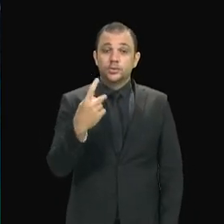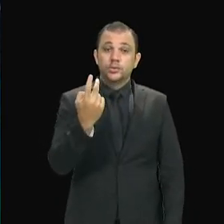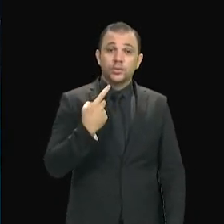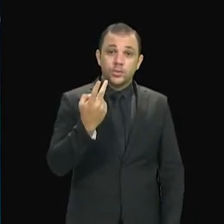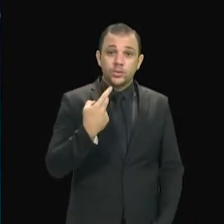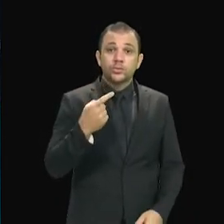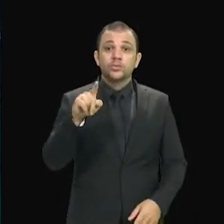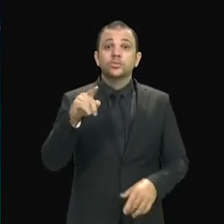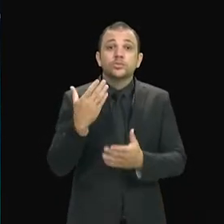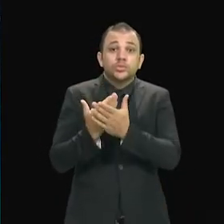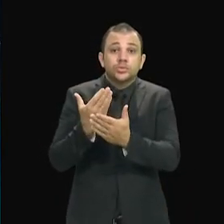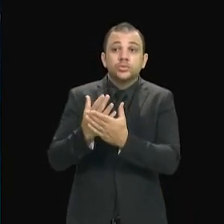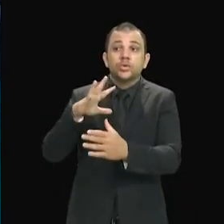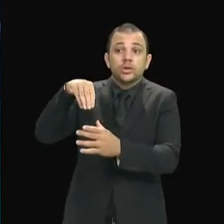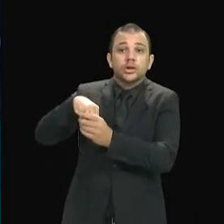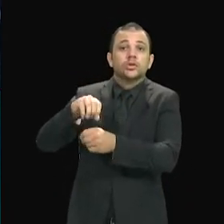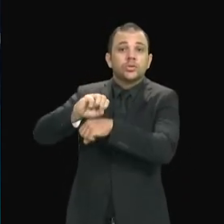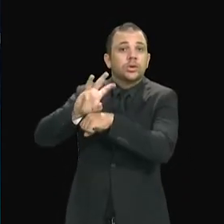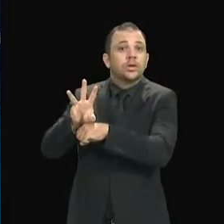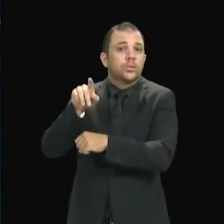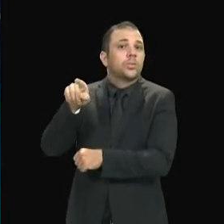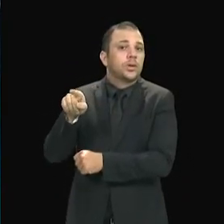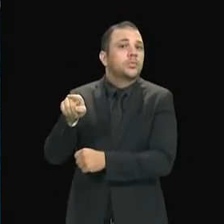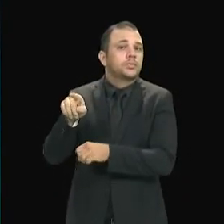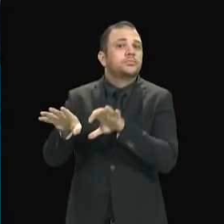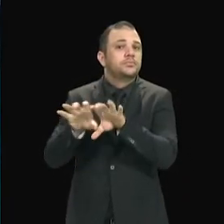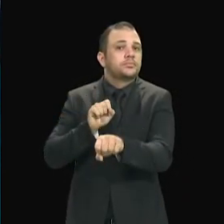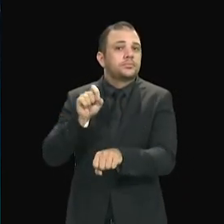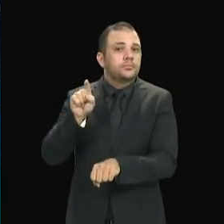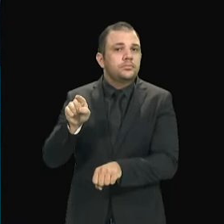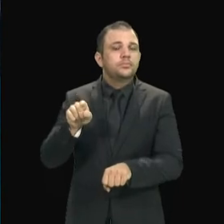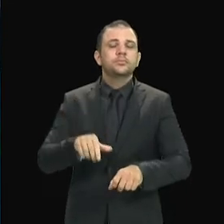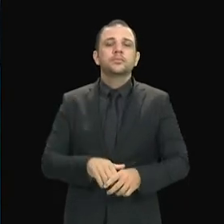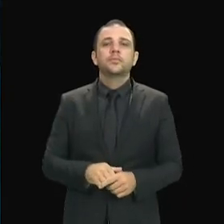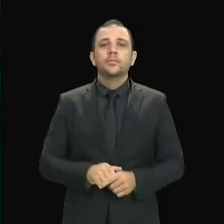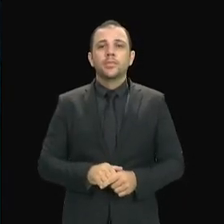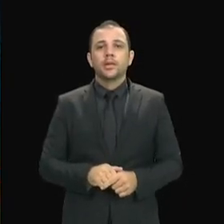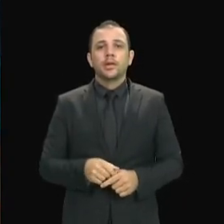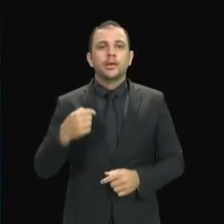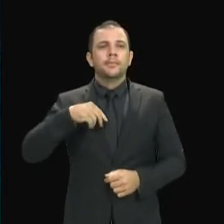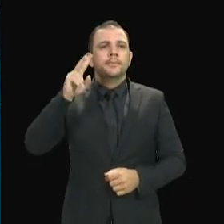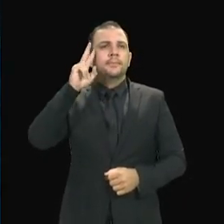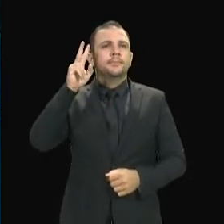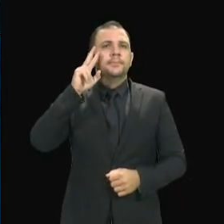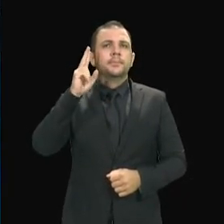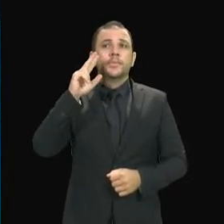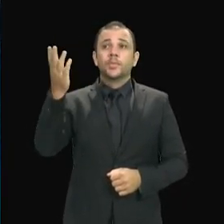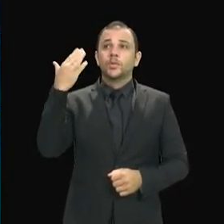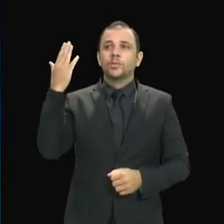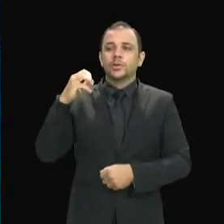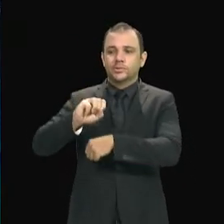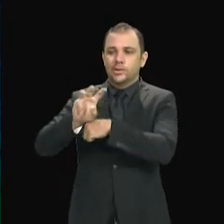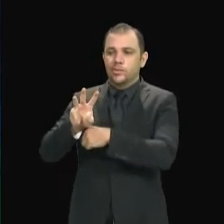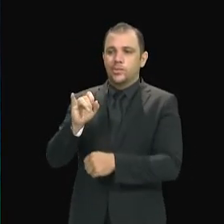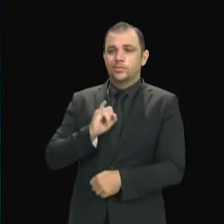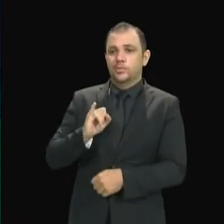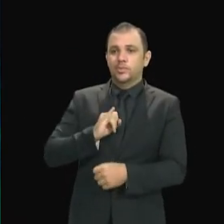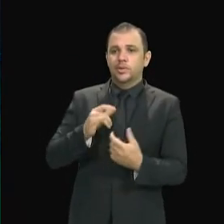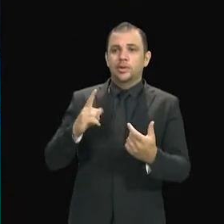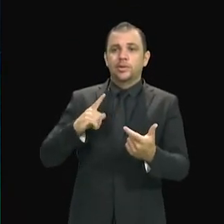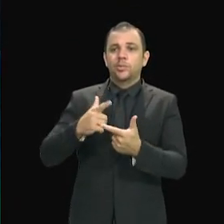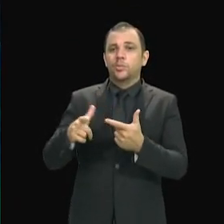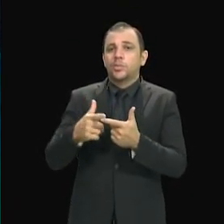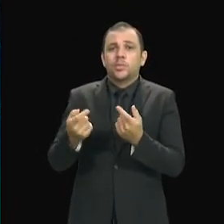universidade. E eu lembro que problemas triviais, como falta de sala de almas,